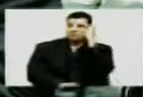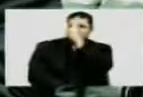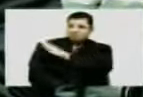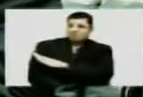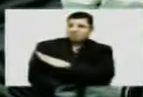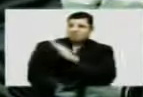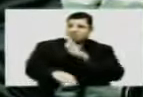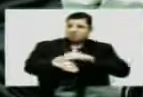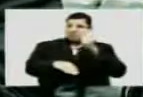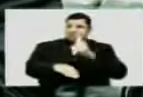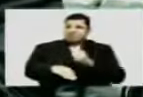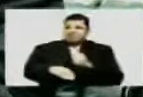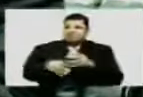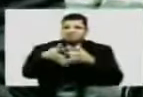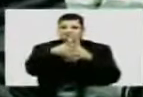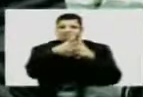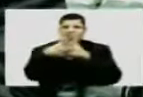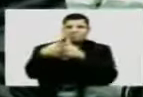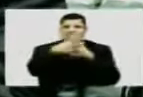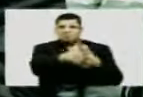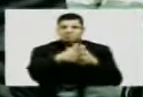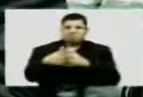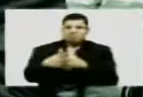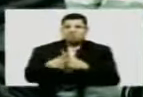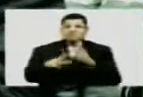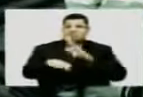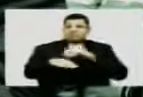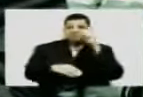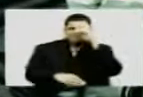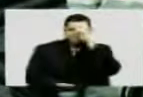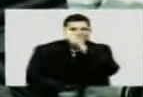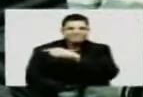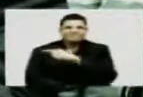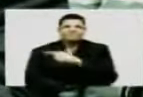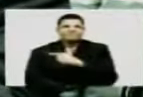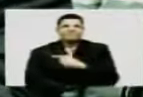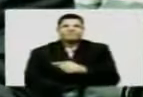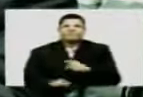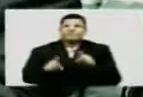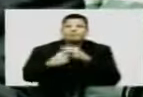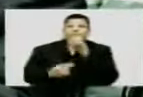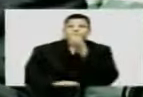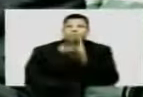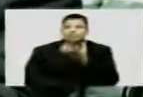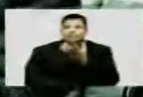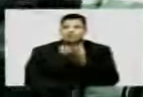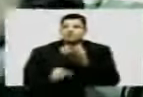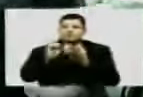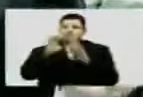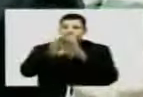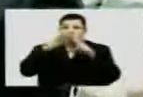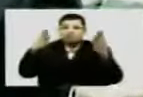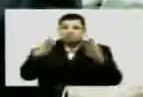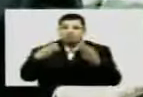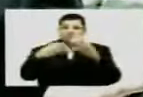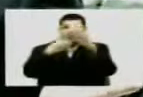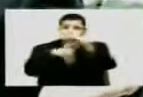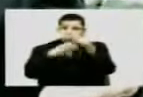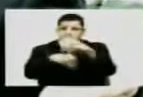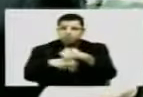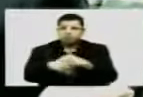ficando cada vez mais complicadas, mais difíceis, e se abre mão do